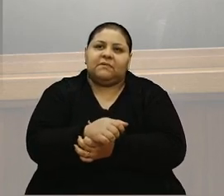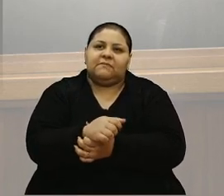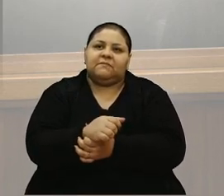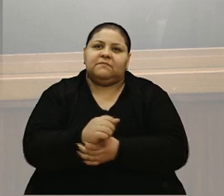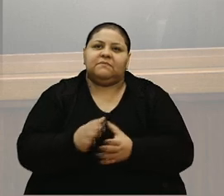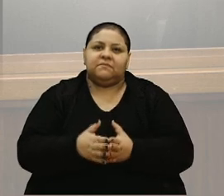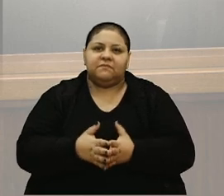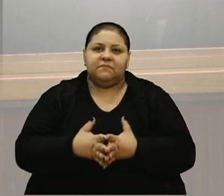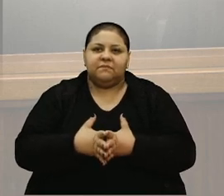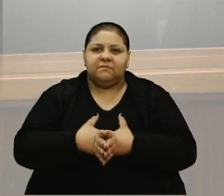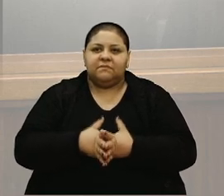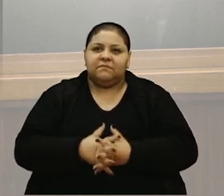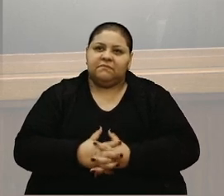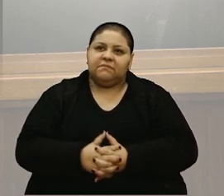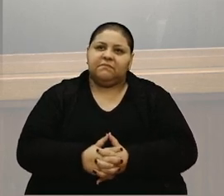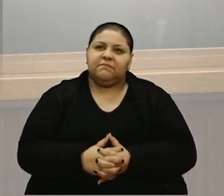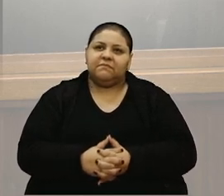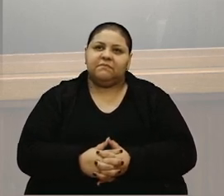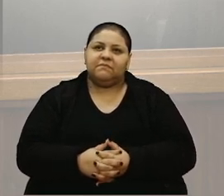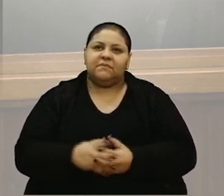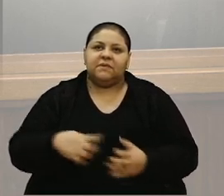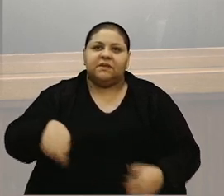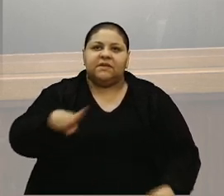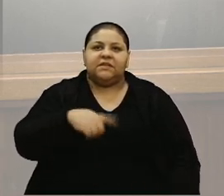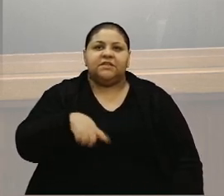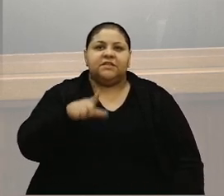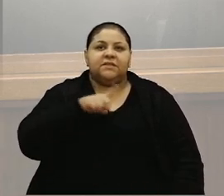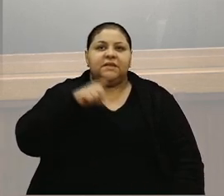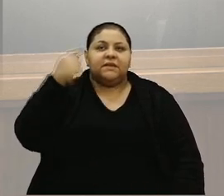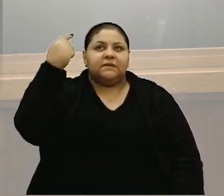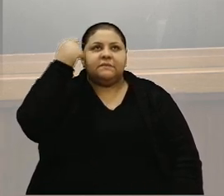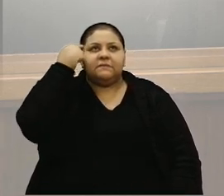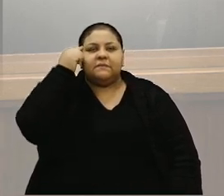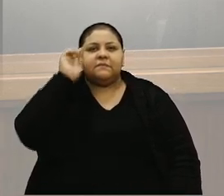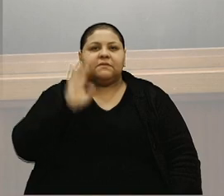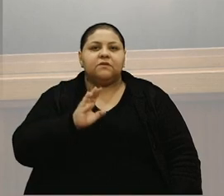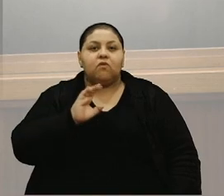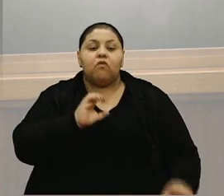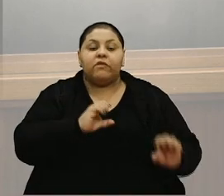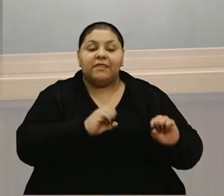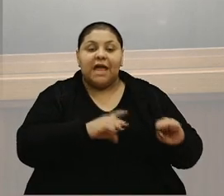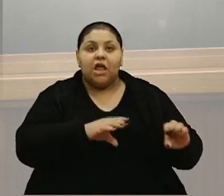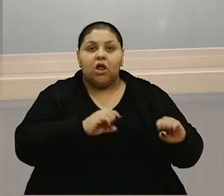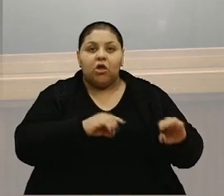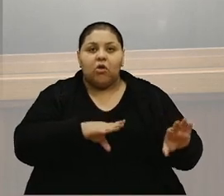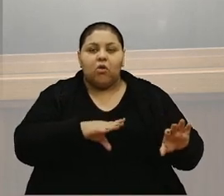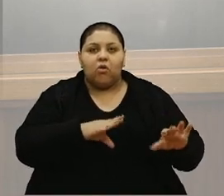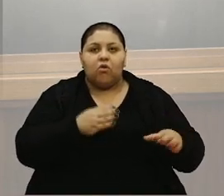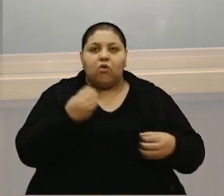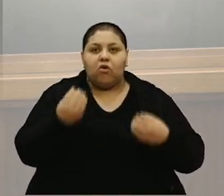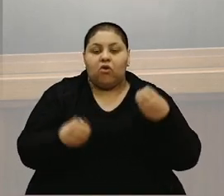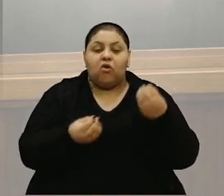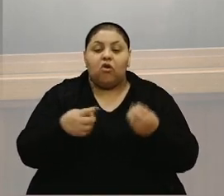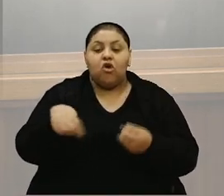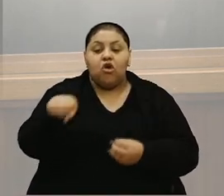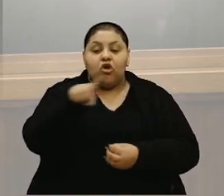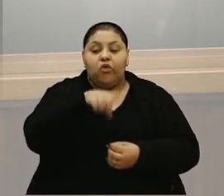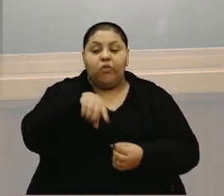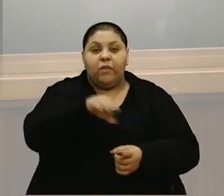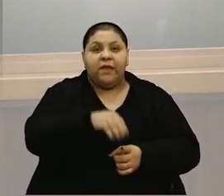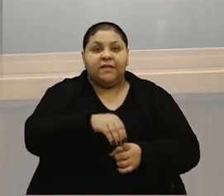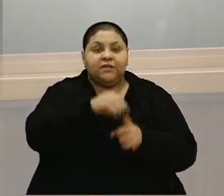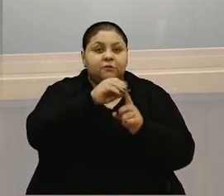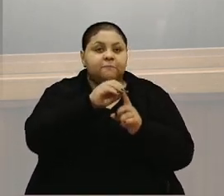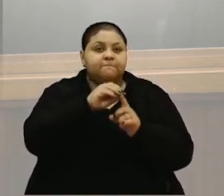A gente tem que pensar na educação como uma das nossas principais